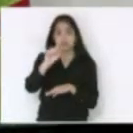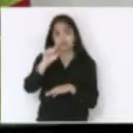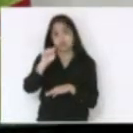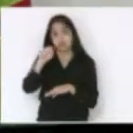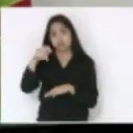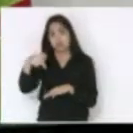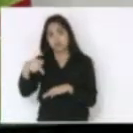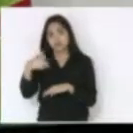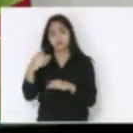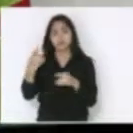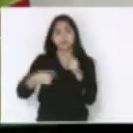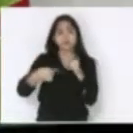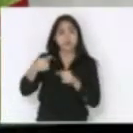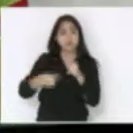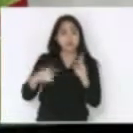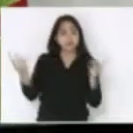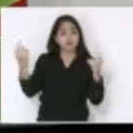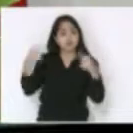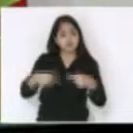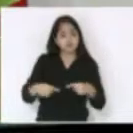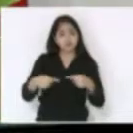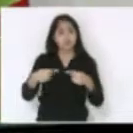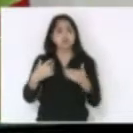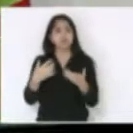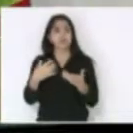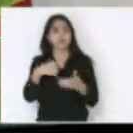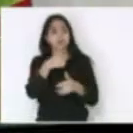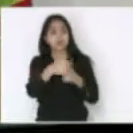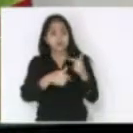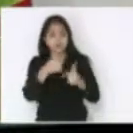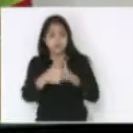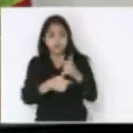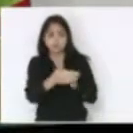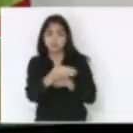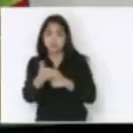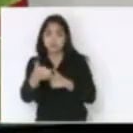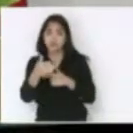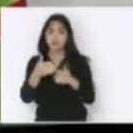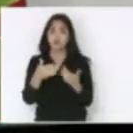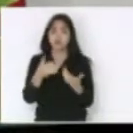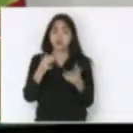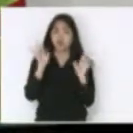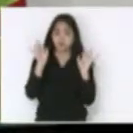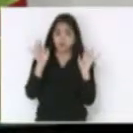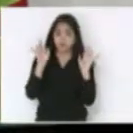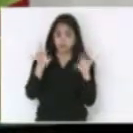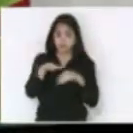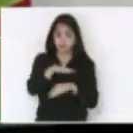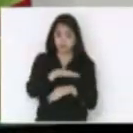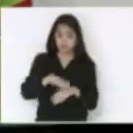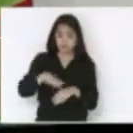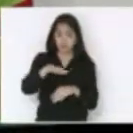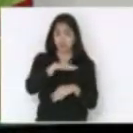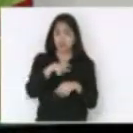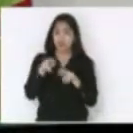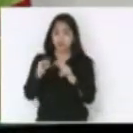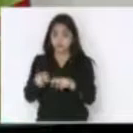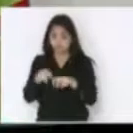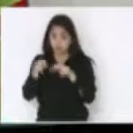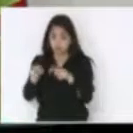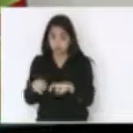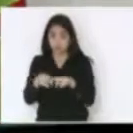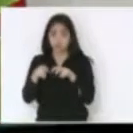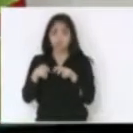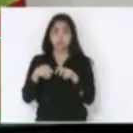grandes desafios daquela categoria daqueles trabalhadores que atuam especialmente na área da agricultura